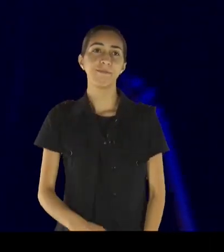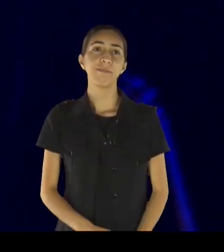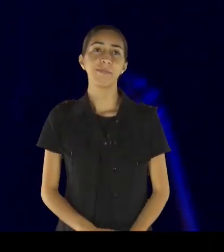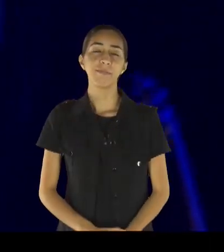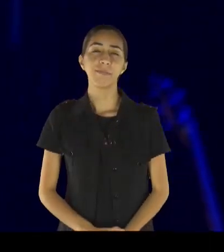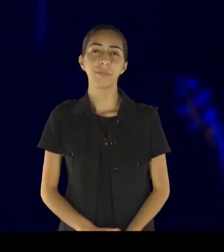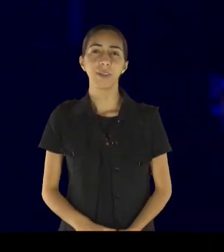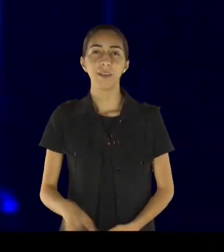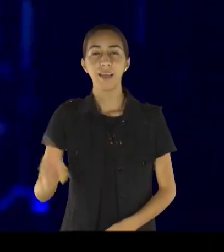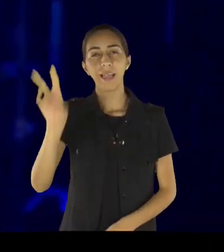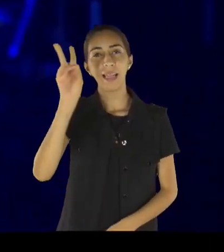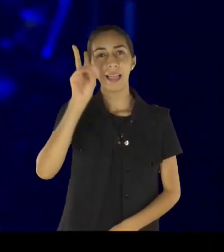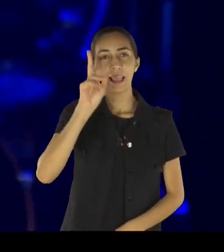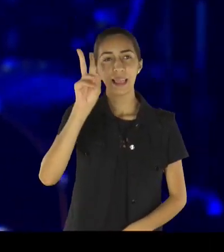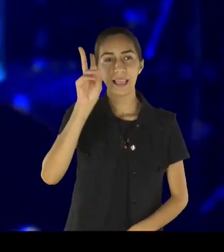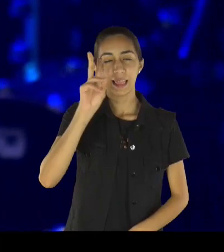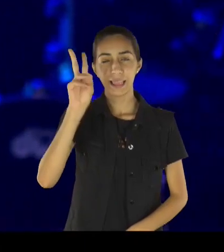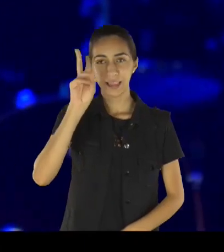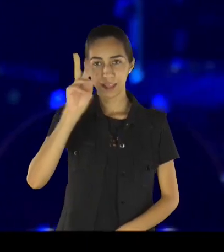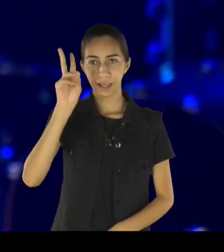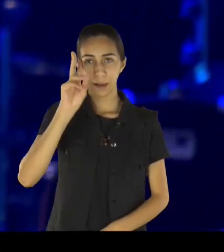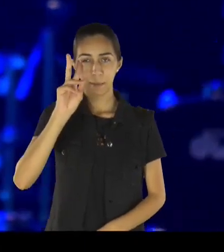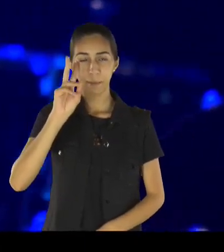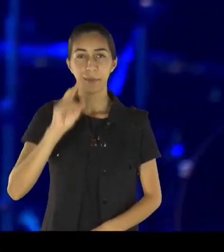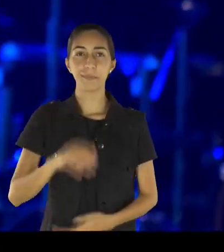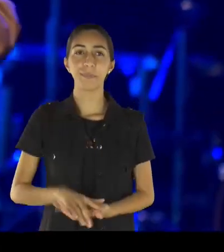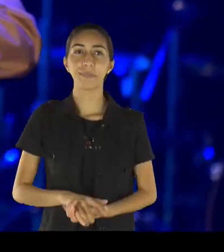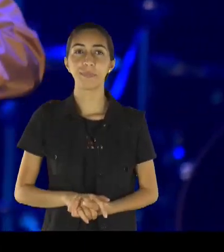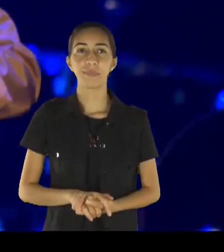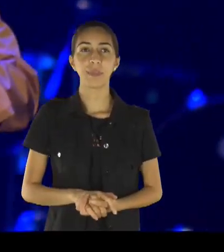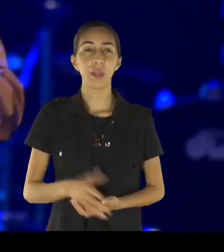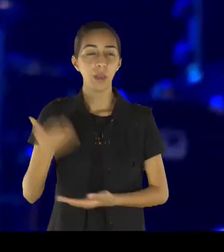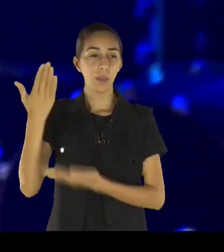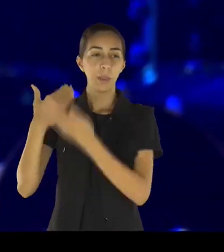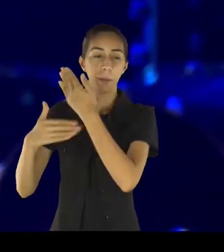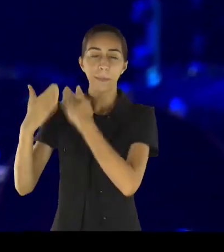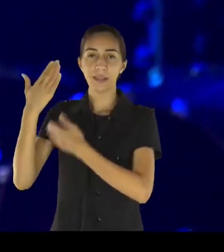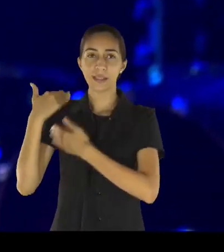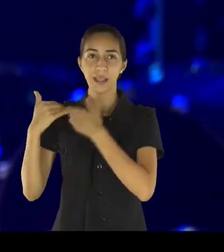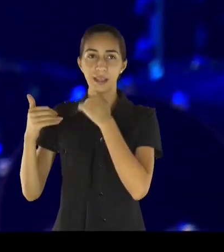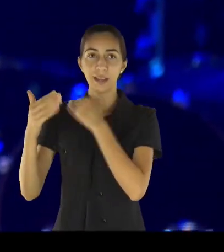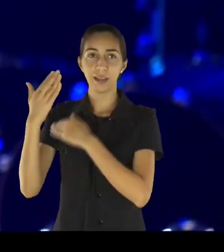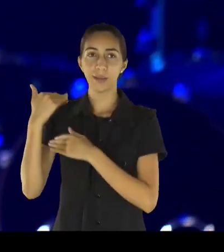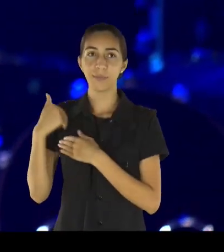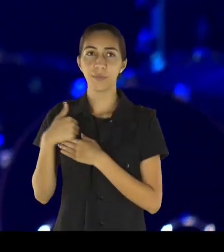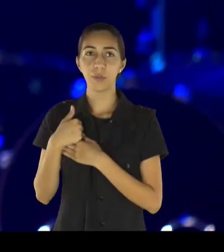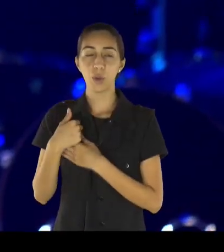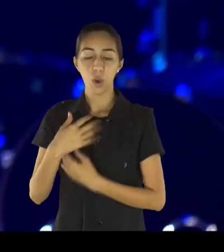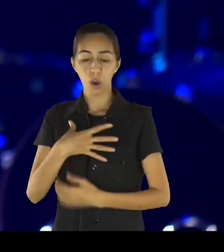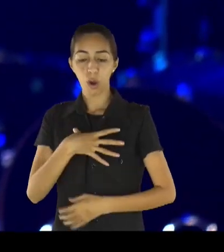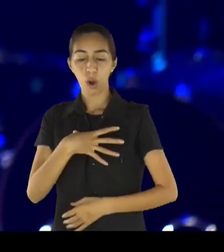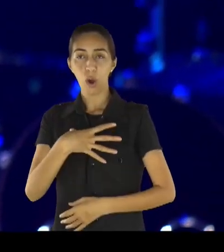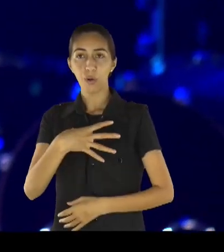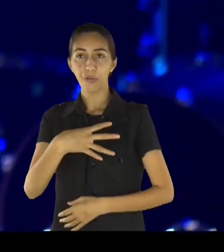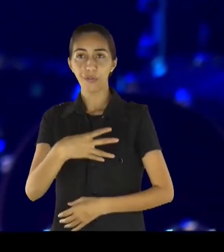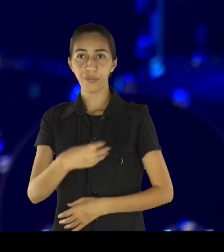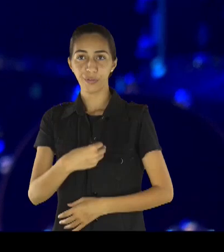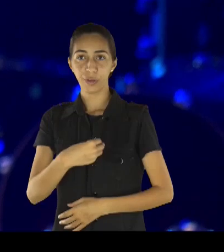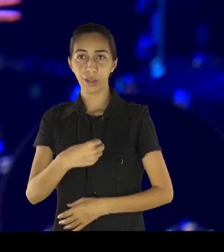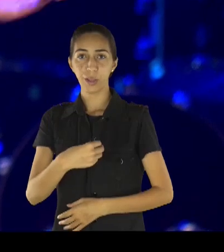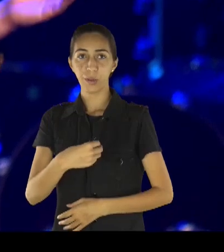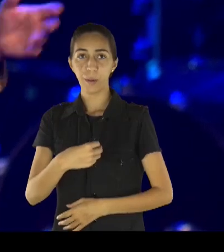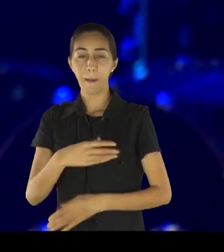quando o filho pródigo voltou, o pai fez uma festa, matou, o bezerro cevado, aquele bezerro irmão,